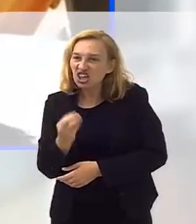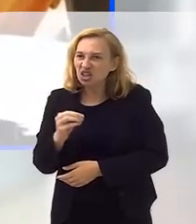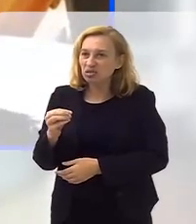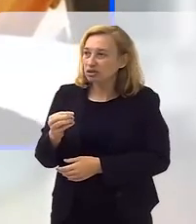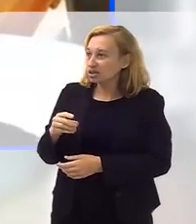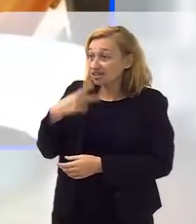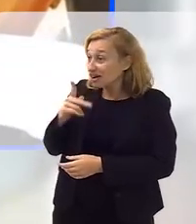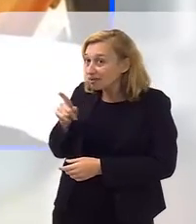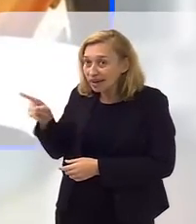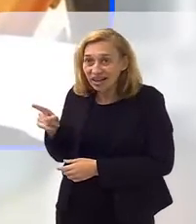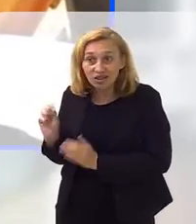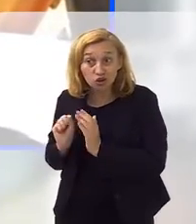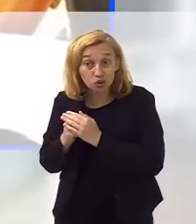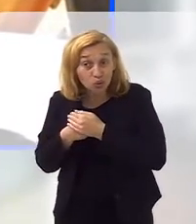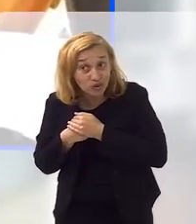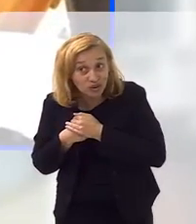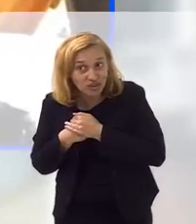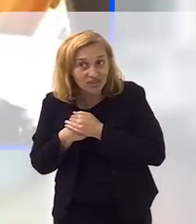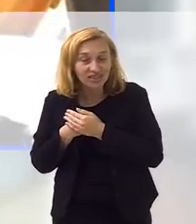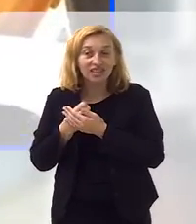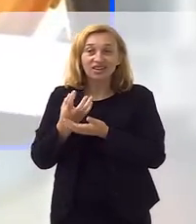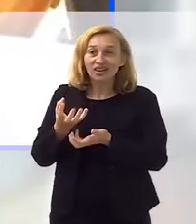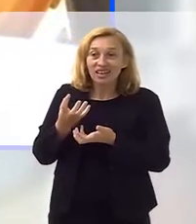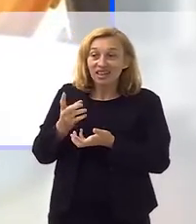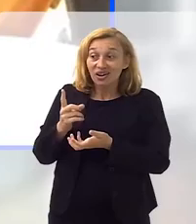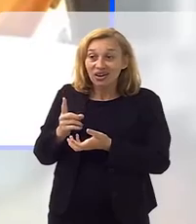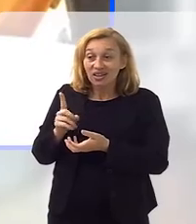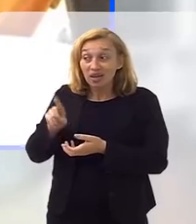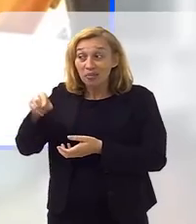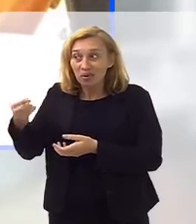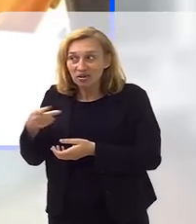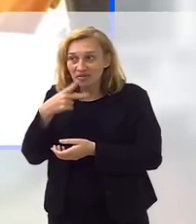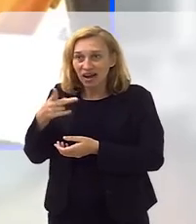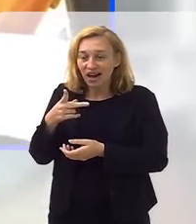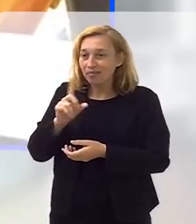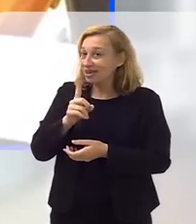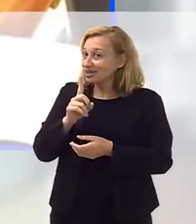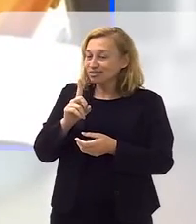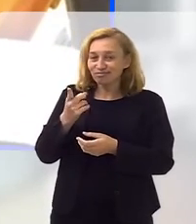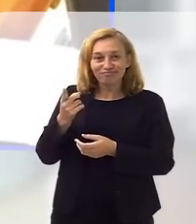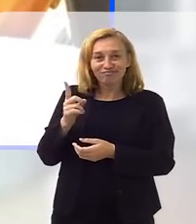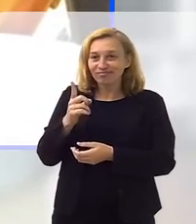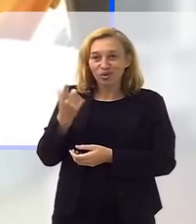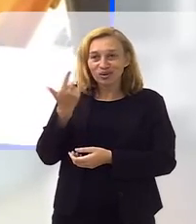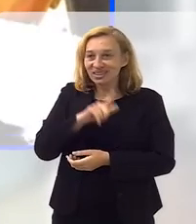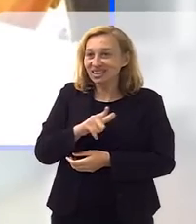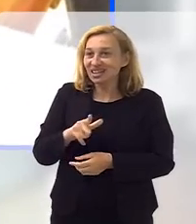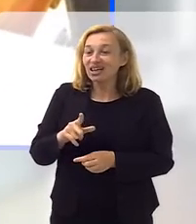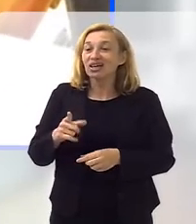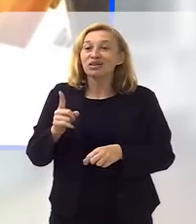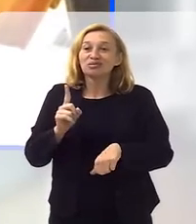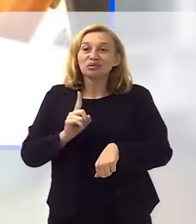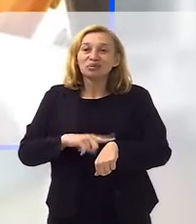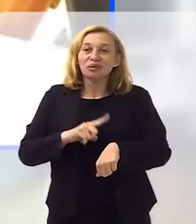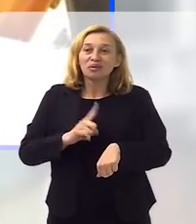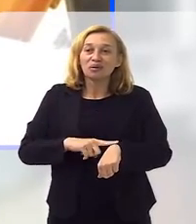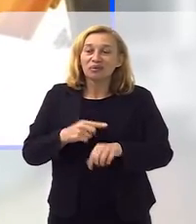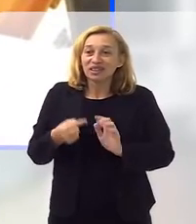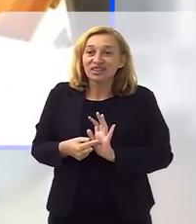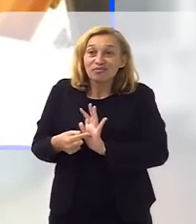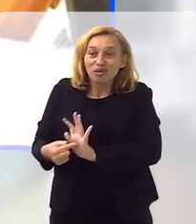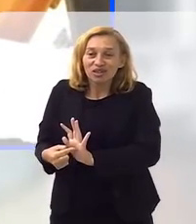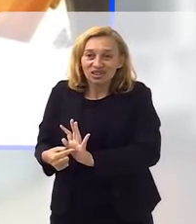e nem tinha contado para ela, né, pretendi fazer uma surpresa, mas a surpresa não deu certo, porque na hora de